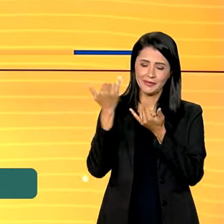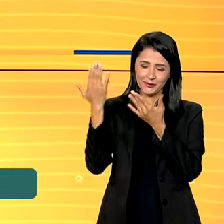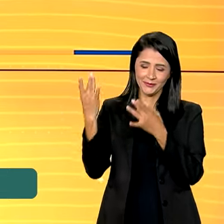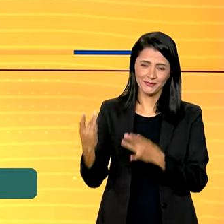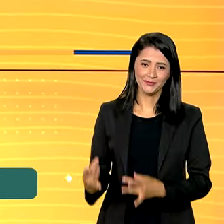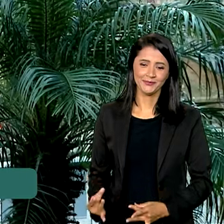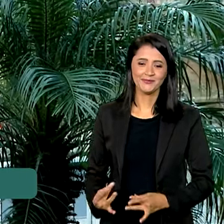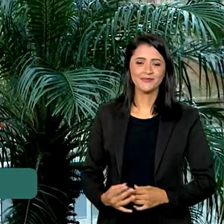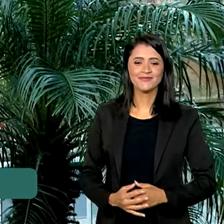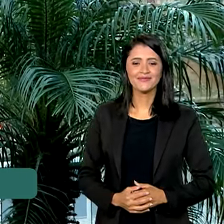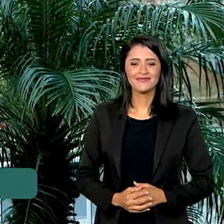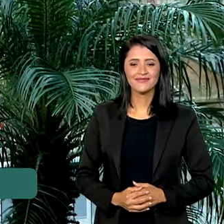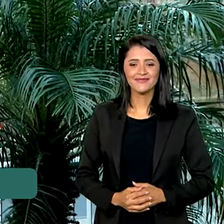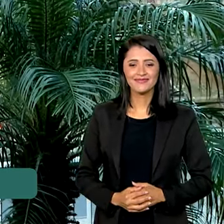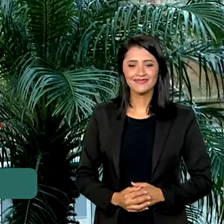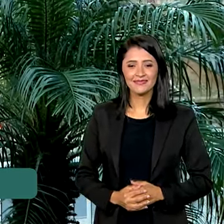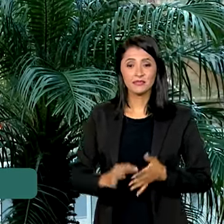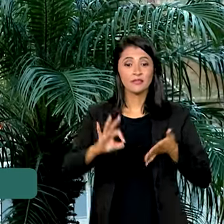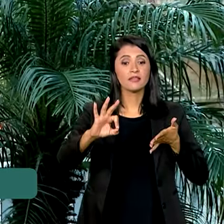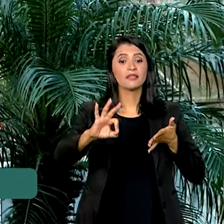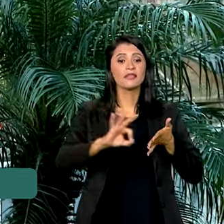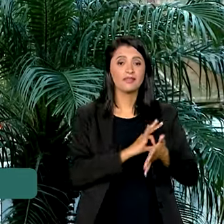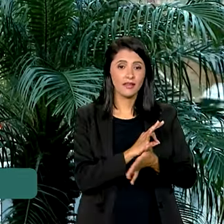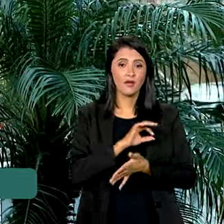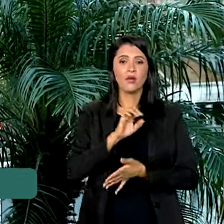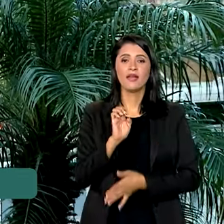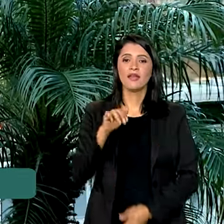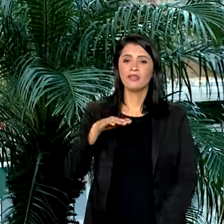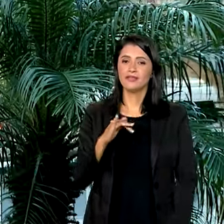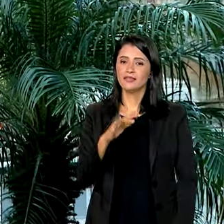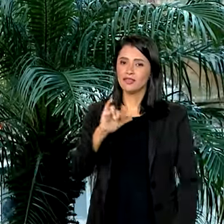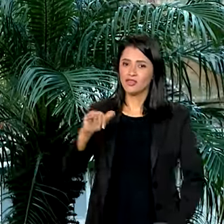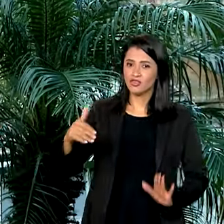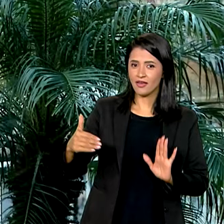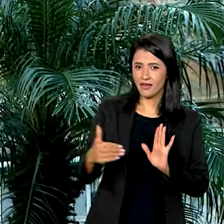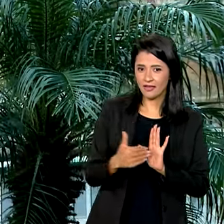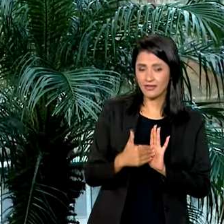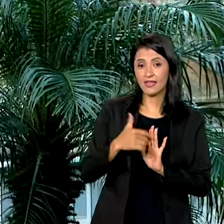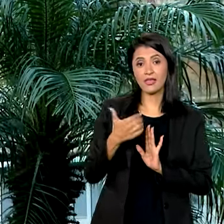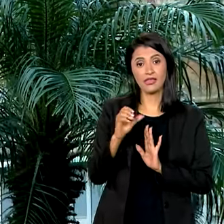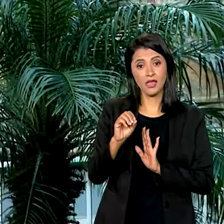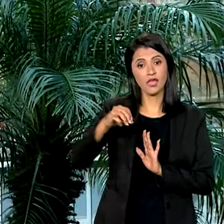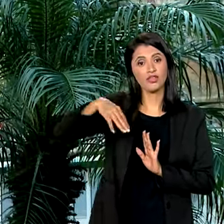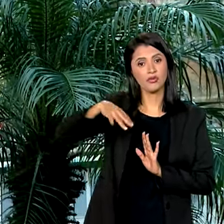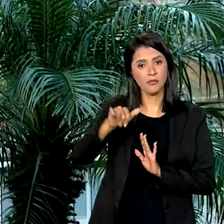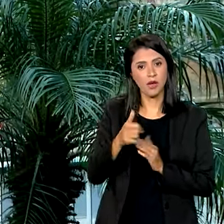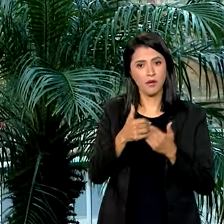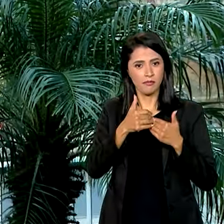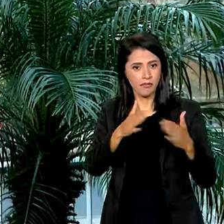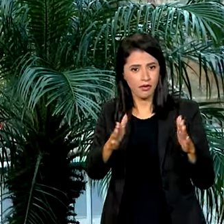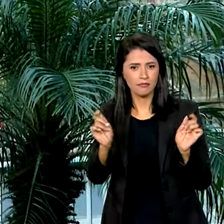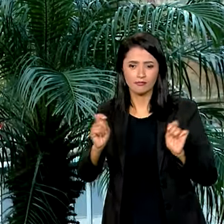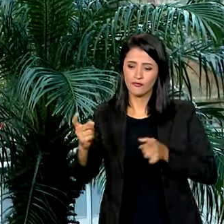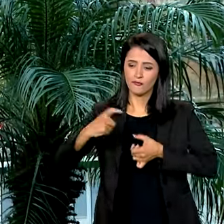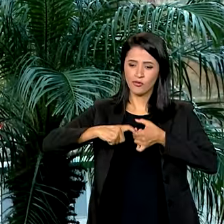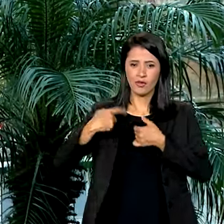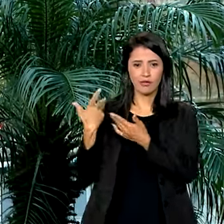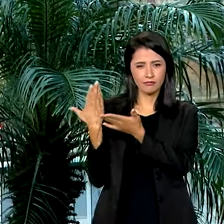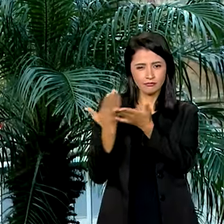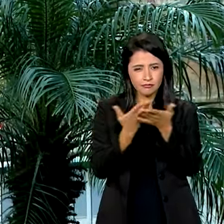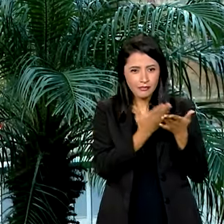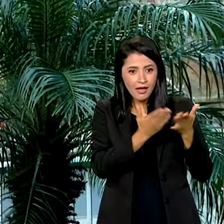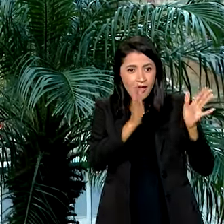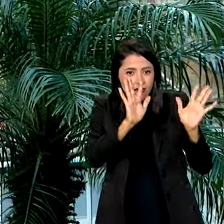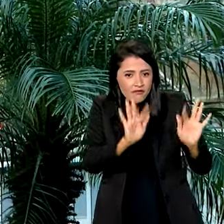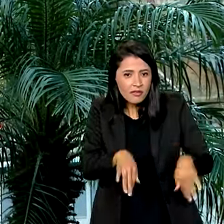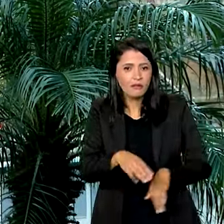informações. As inscrições para o INSEJA ficam abertas até o dia 10 de maio. É uma oportunidade para retomar os estudos e concluir